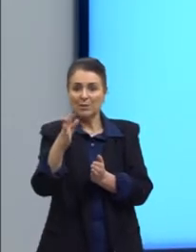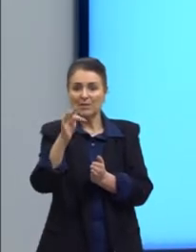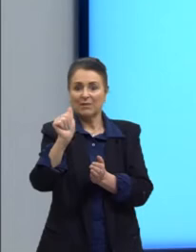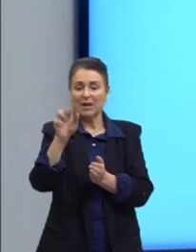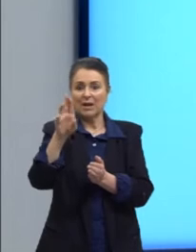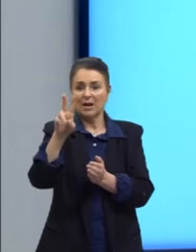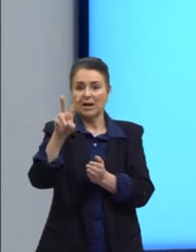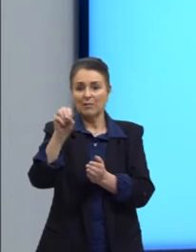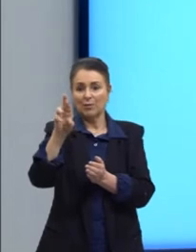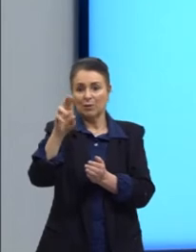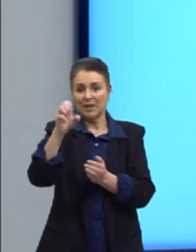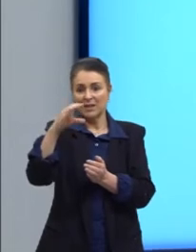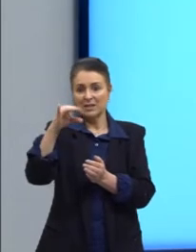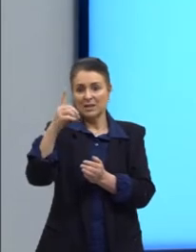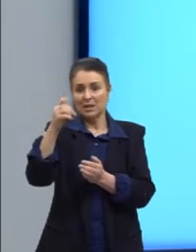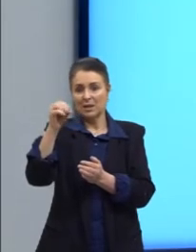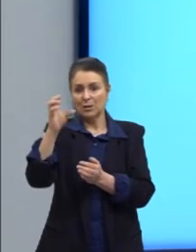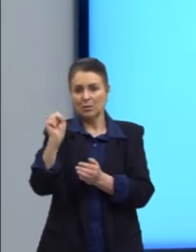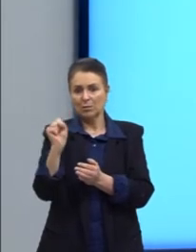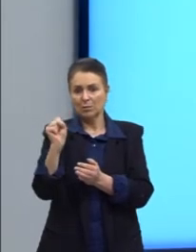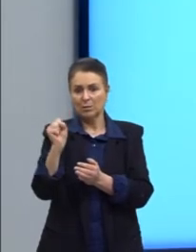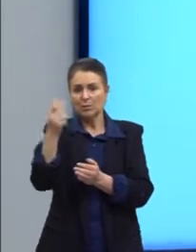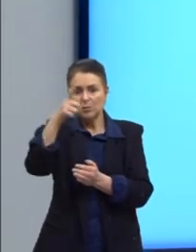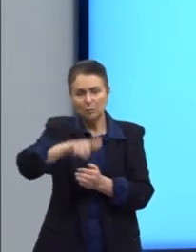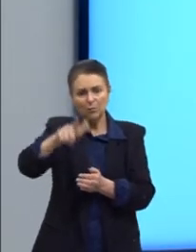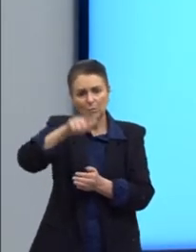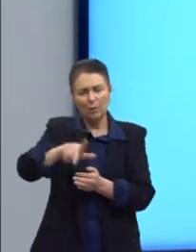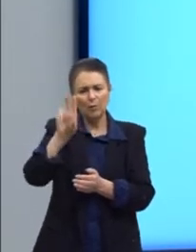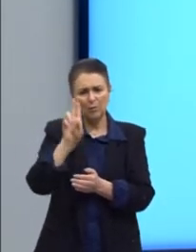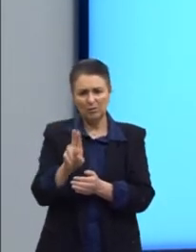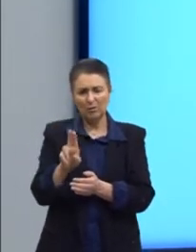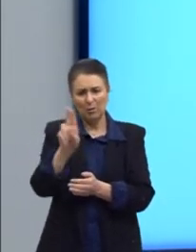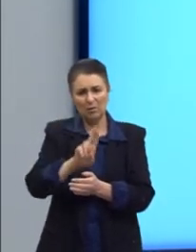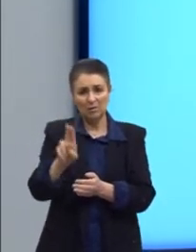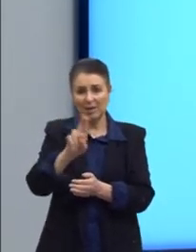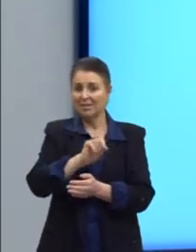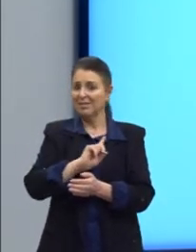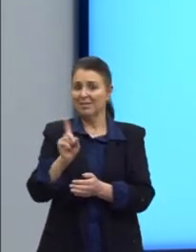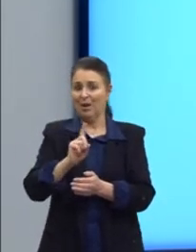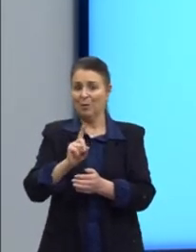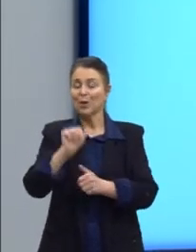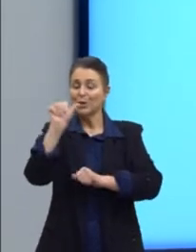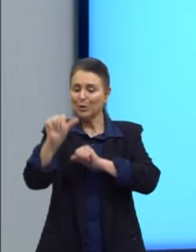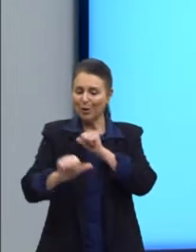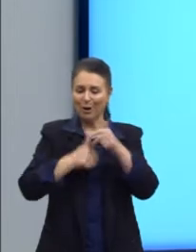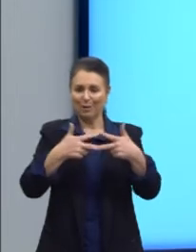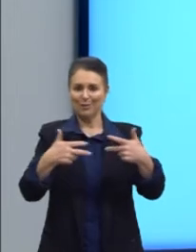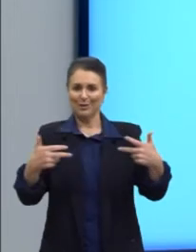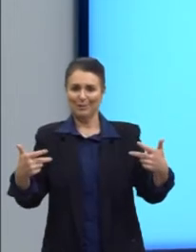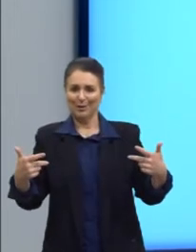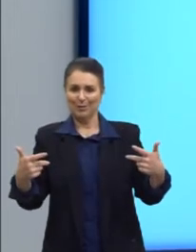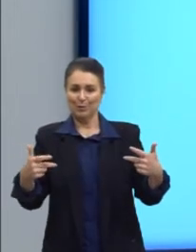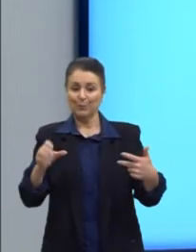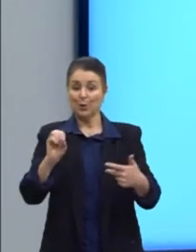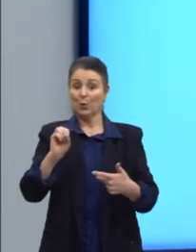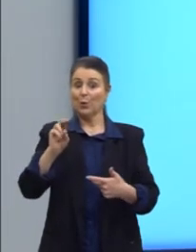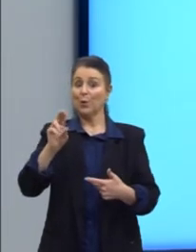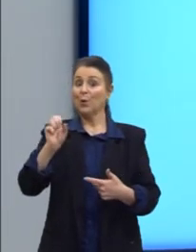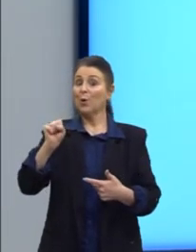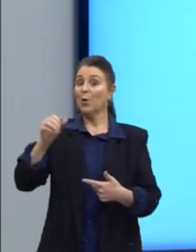precisa disso, de repetir esses mesmos elementos ali, dos menos favorecidos, os quais